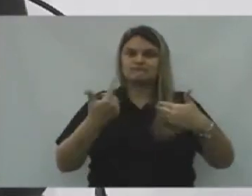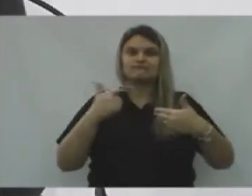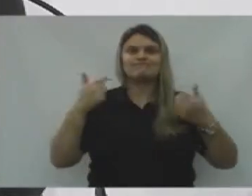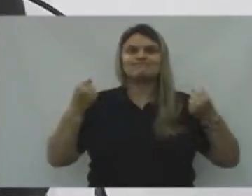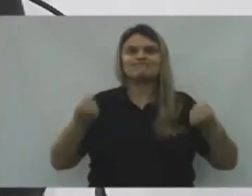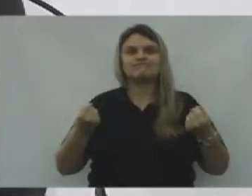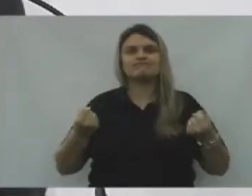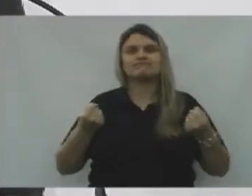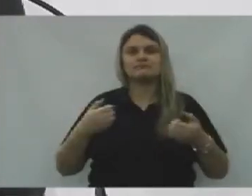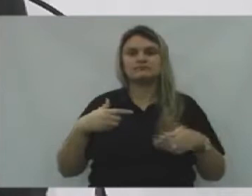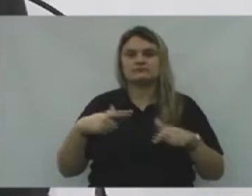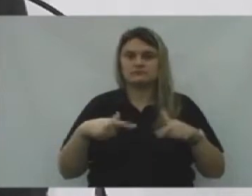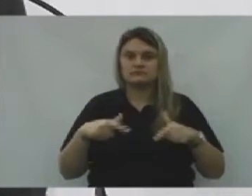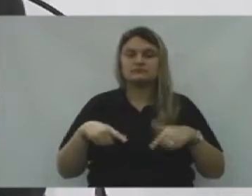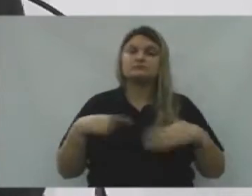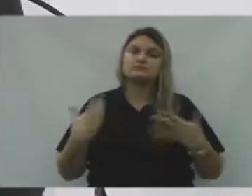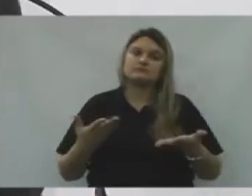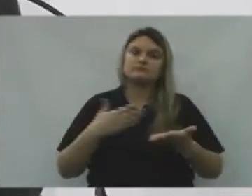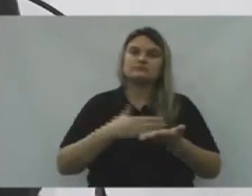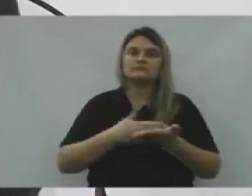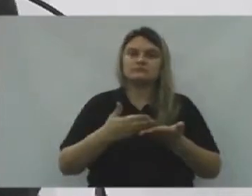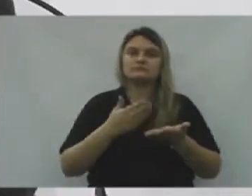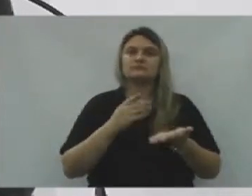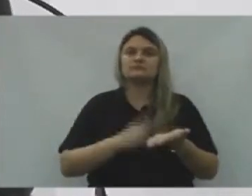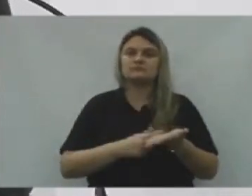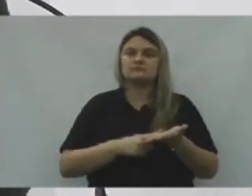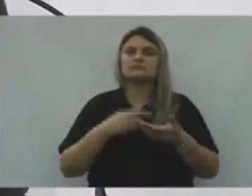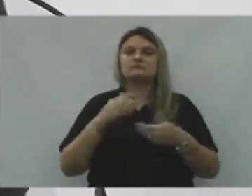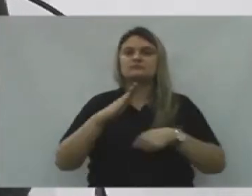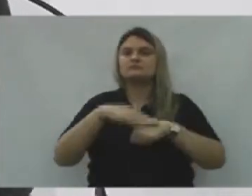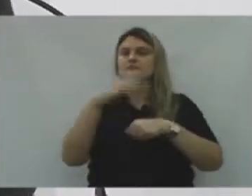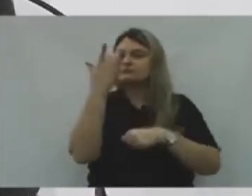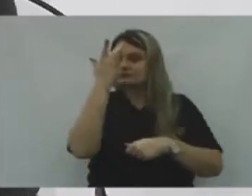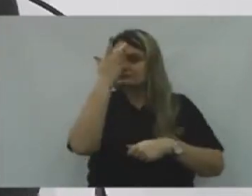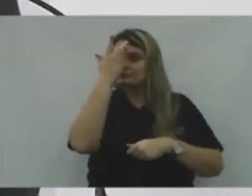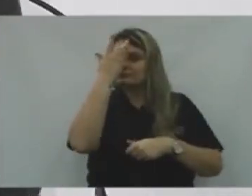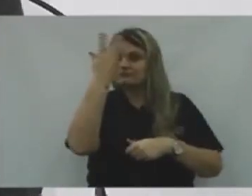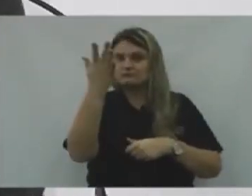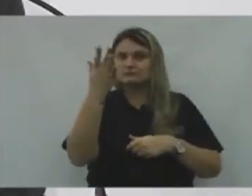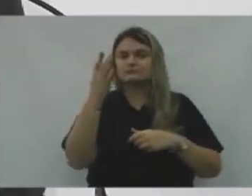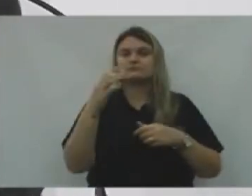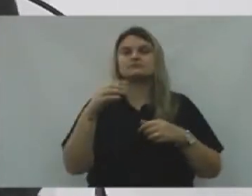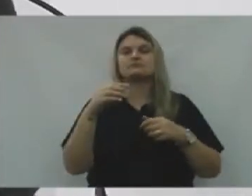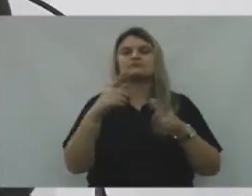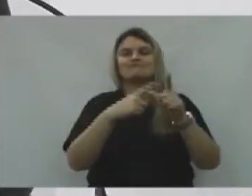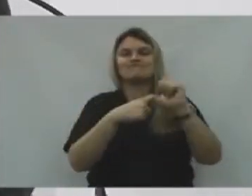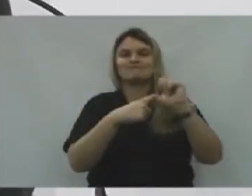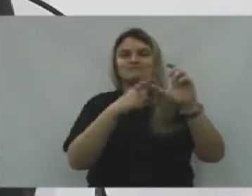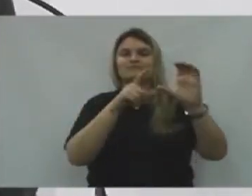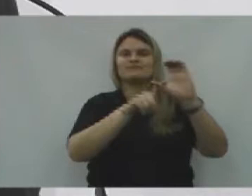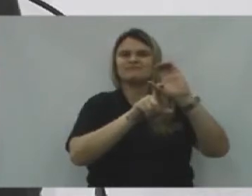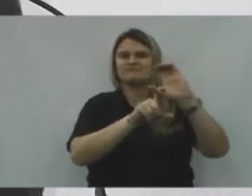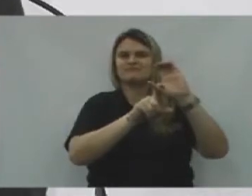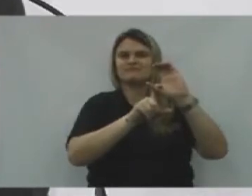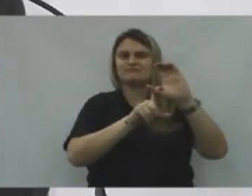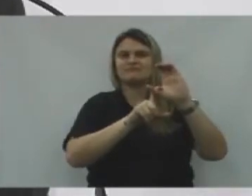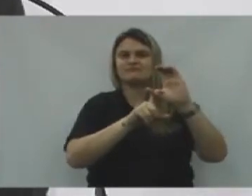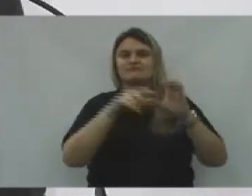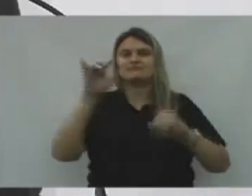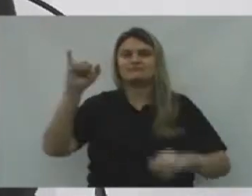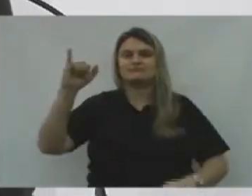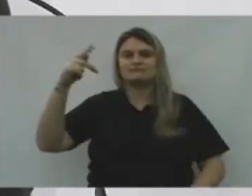nas costas. E é isso que nós estamos propondo. Facilitar para que os débitos de IPTU, ISS,